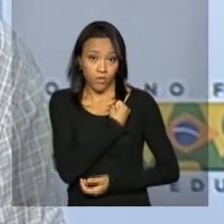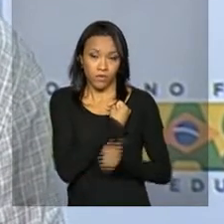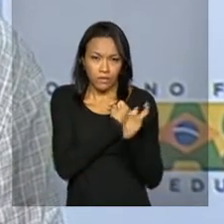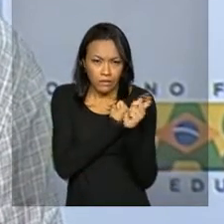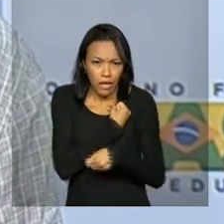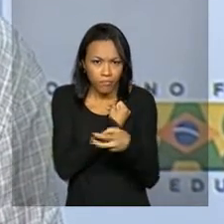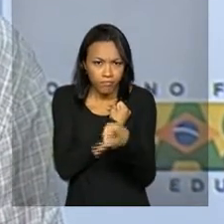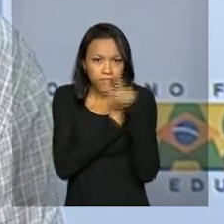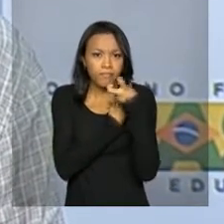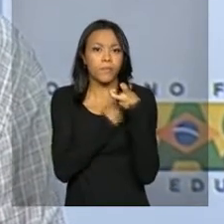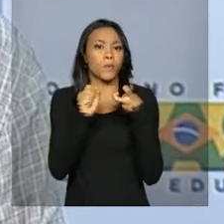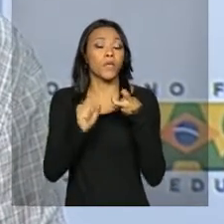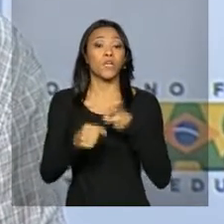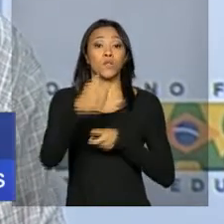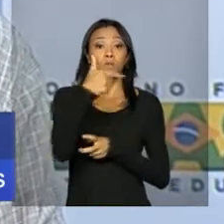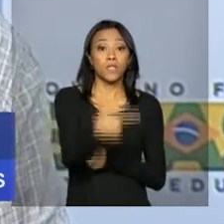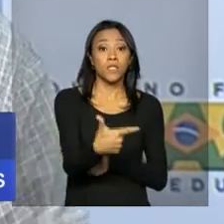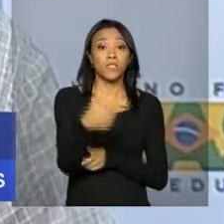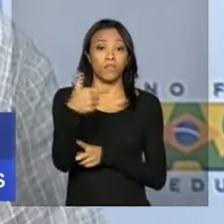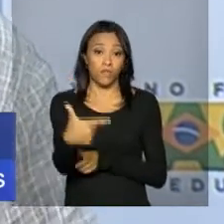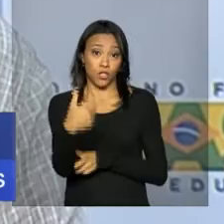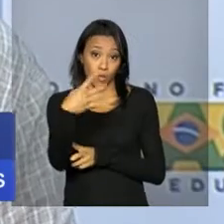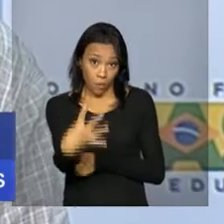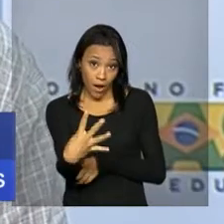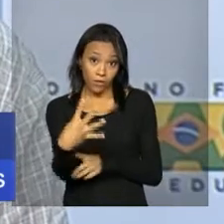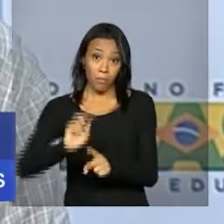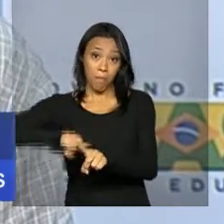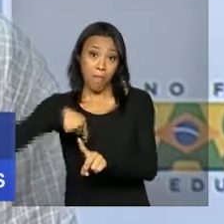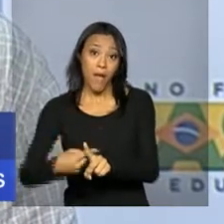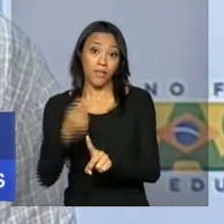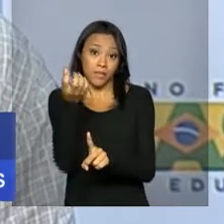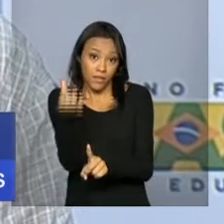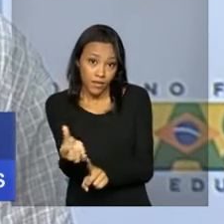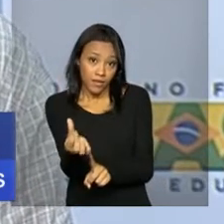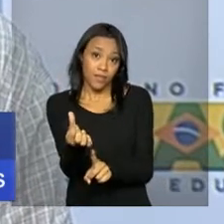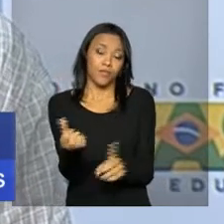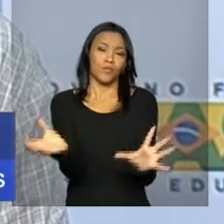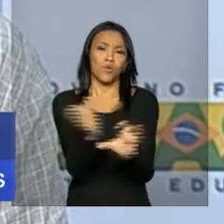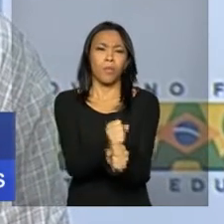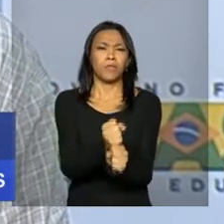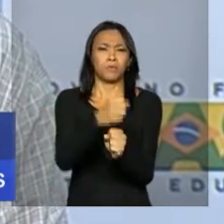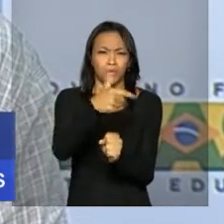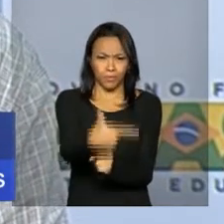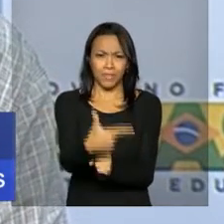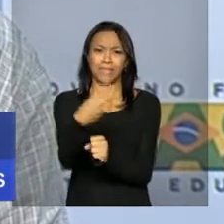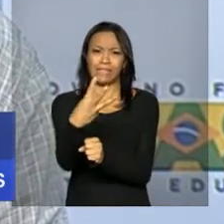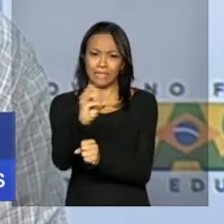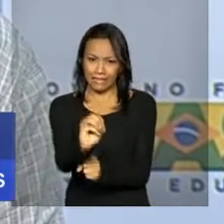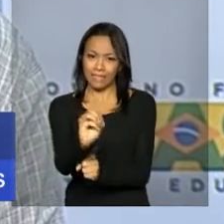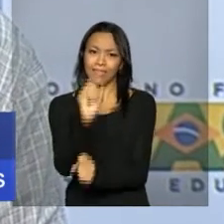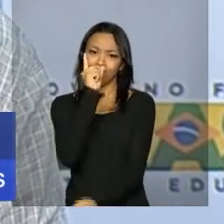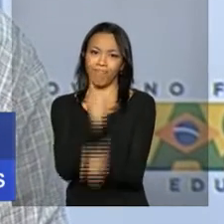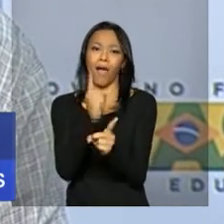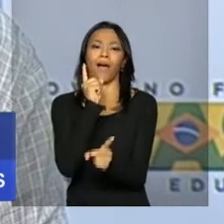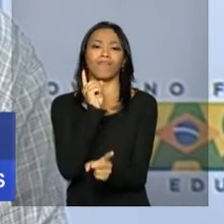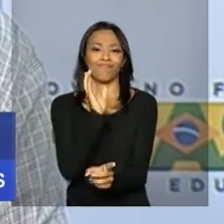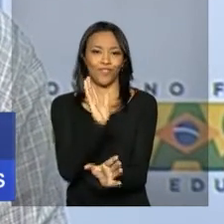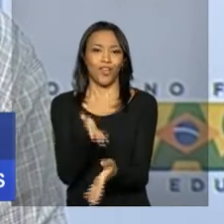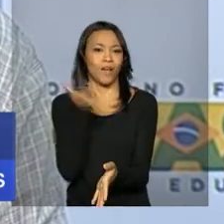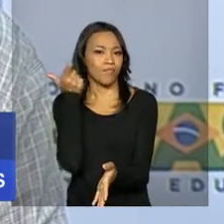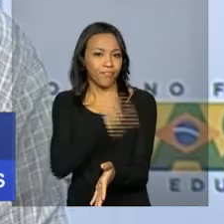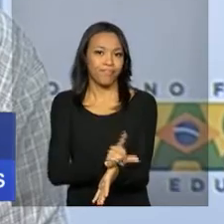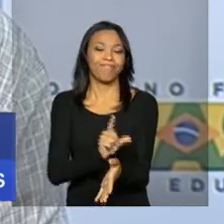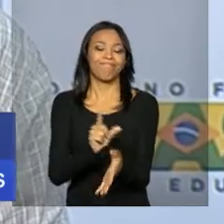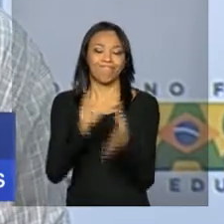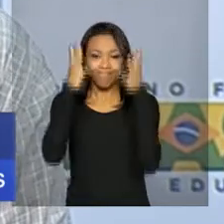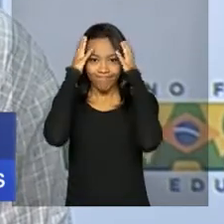que são 224 mais 6, quer dizer, casos confirmados, e 282